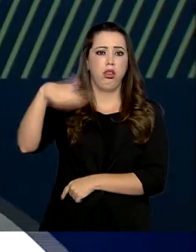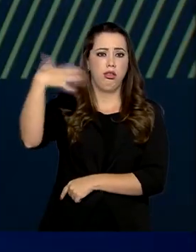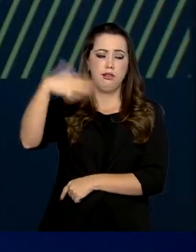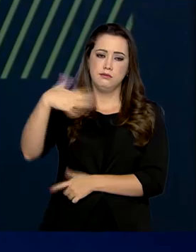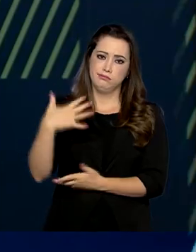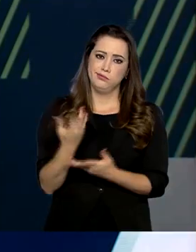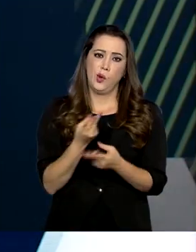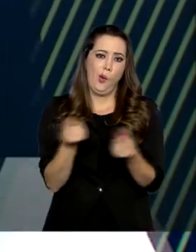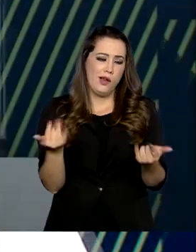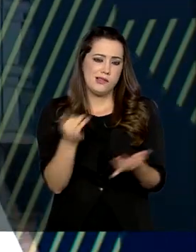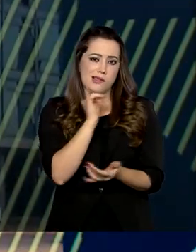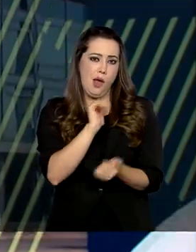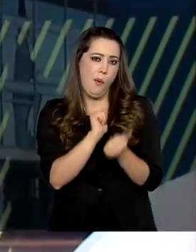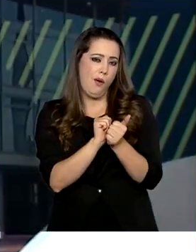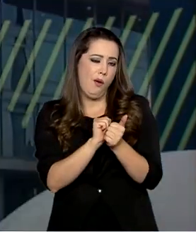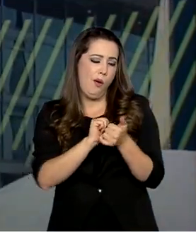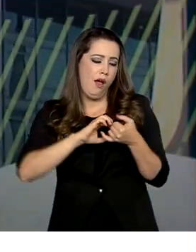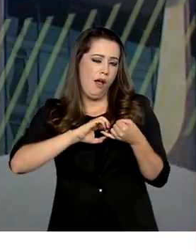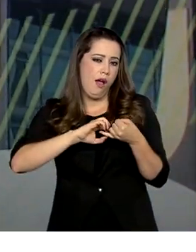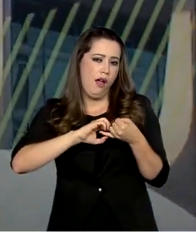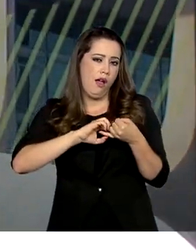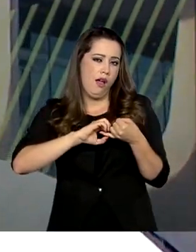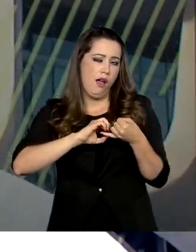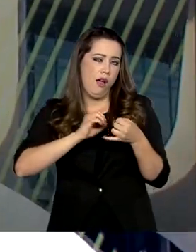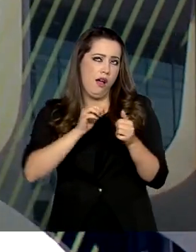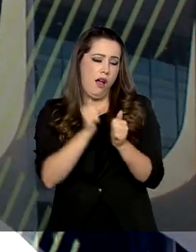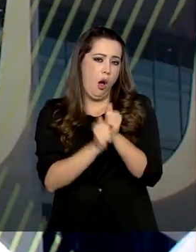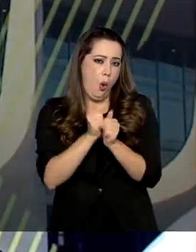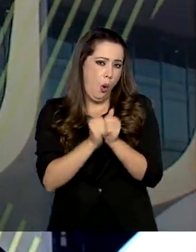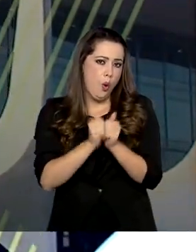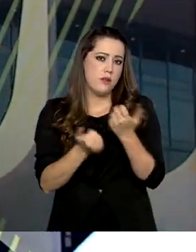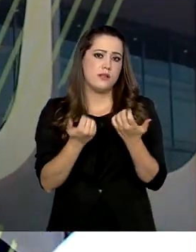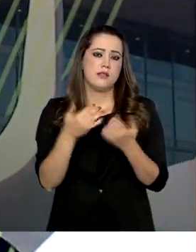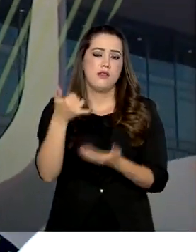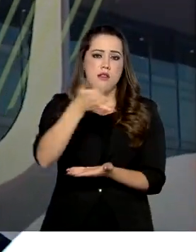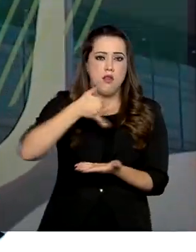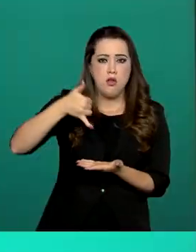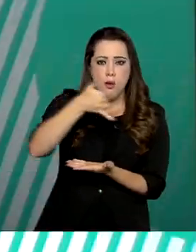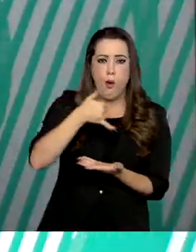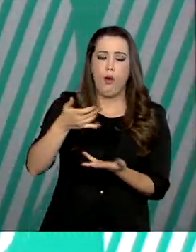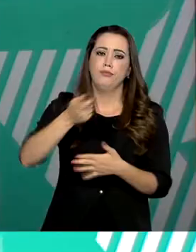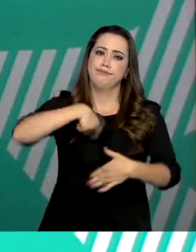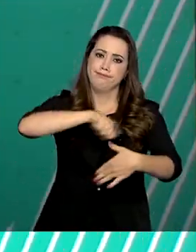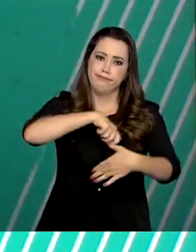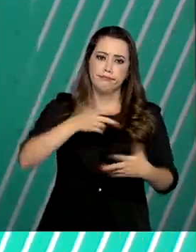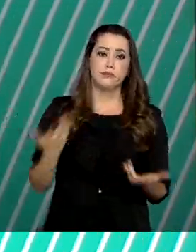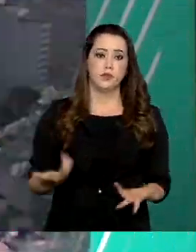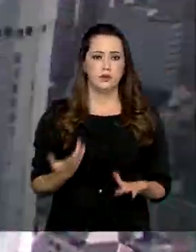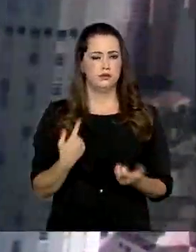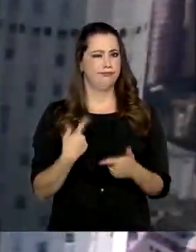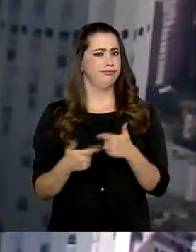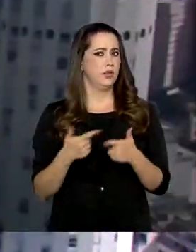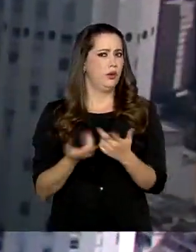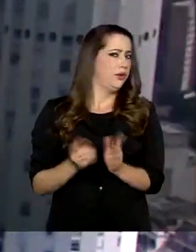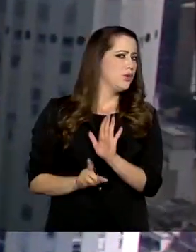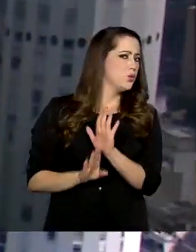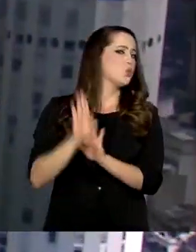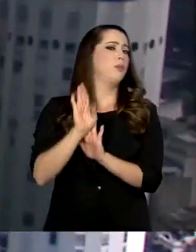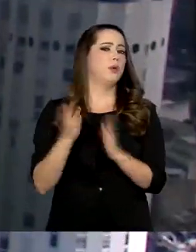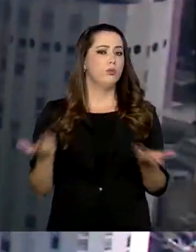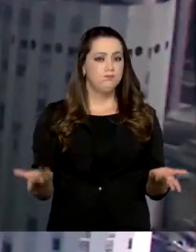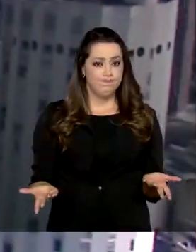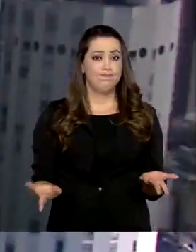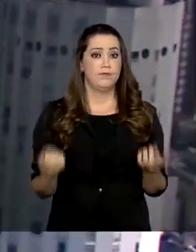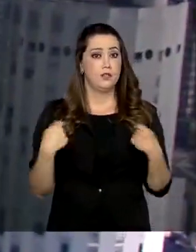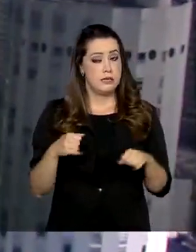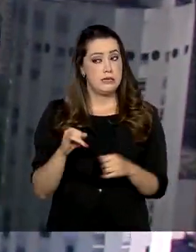produtos como o arroz e o óleo de cozinha. Caso haja indícios de aumentos injustificados, eles irão sofrer sanções